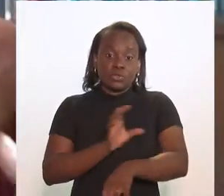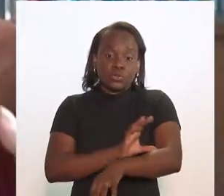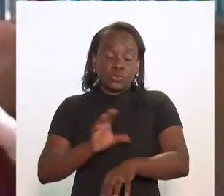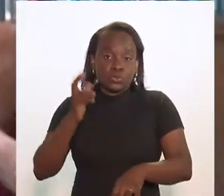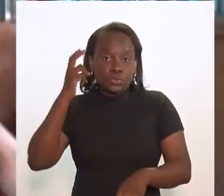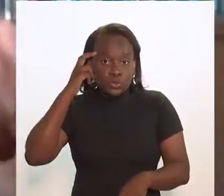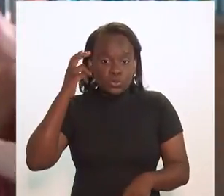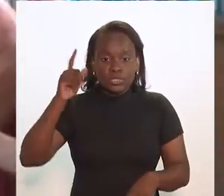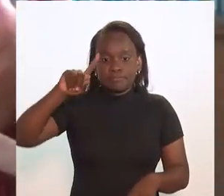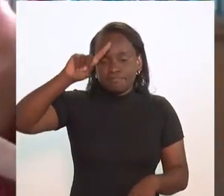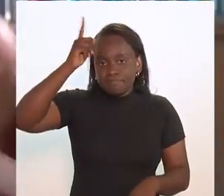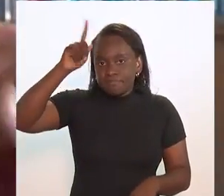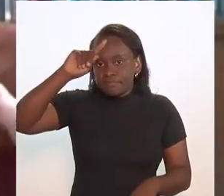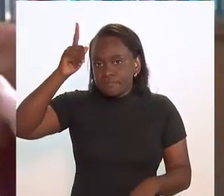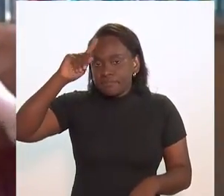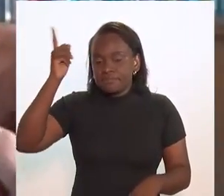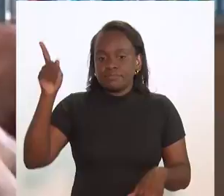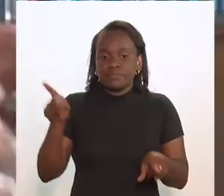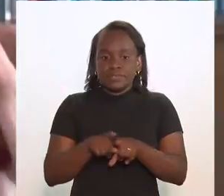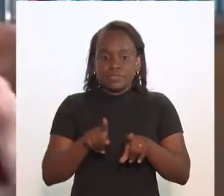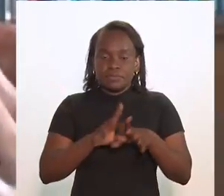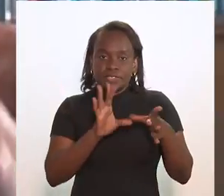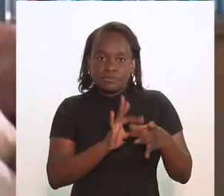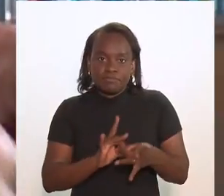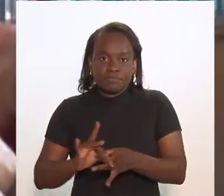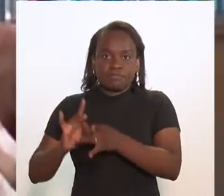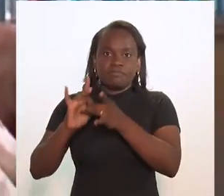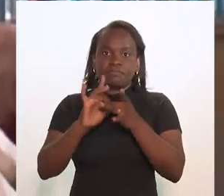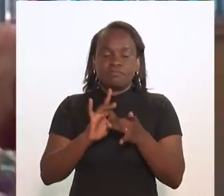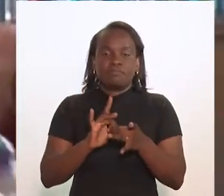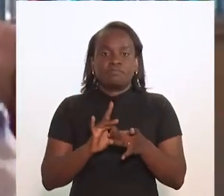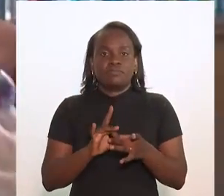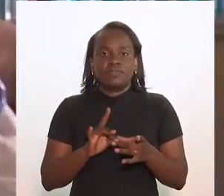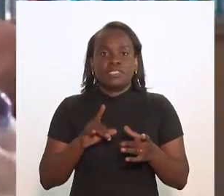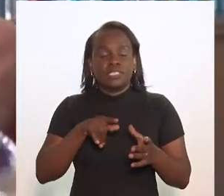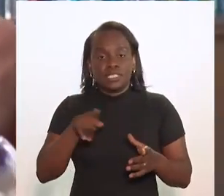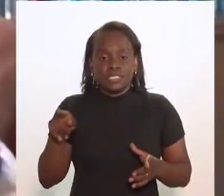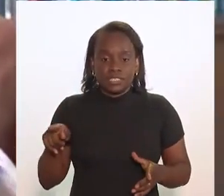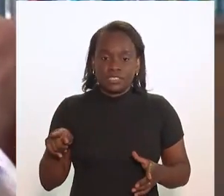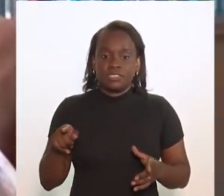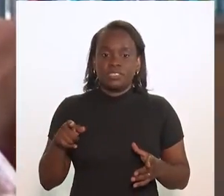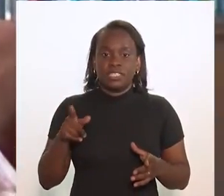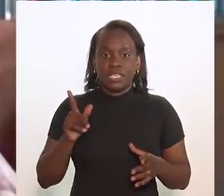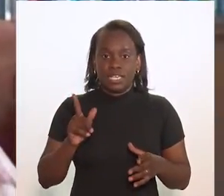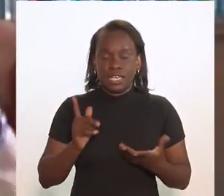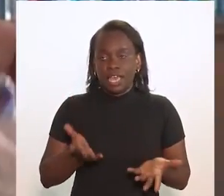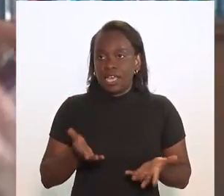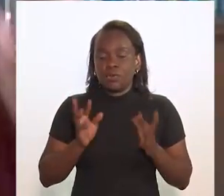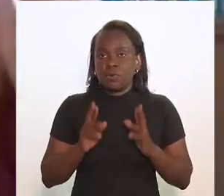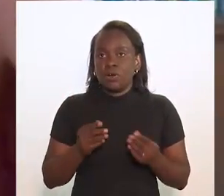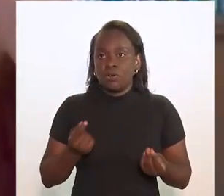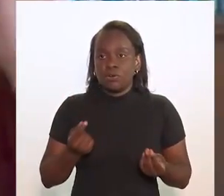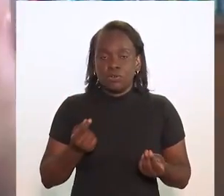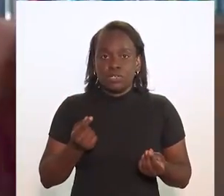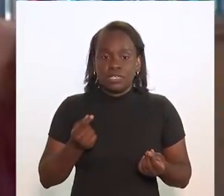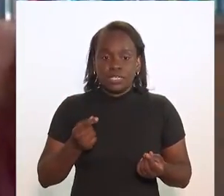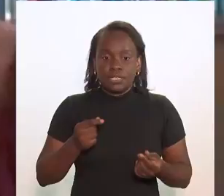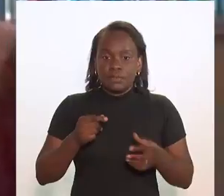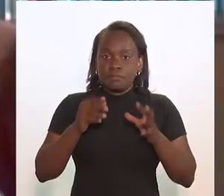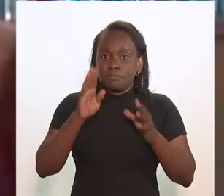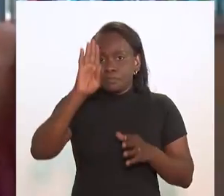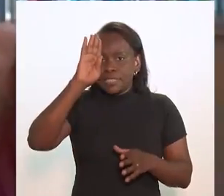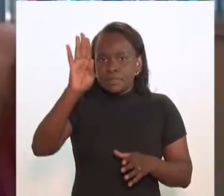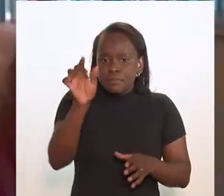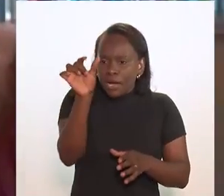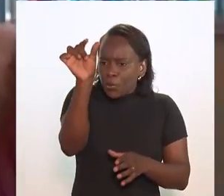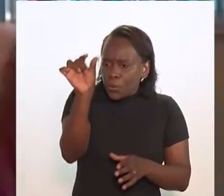cultura, a criatividade e a conectividade se tornaram como se fosse a espinha